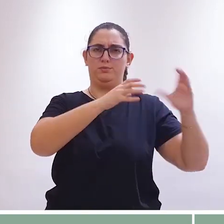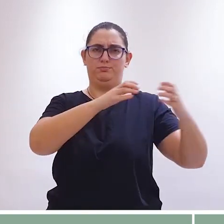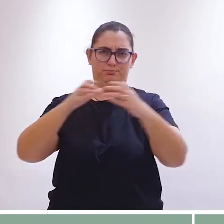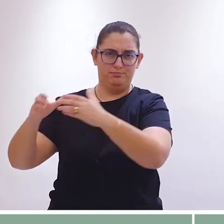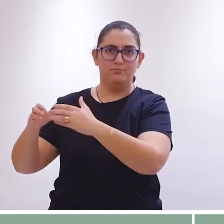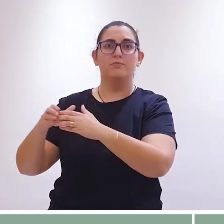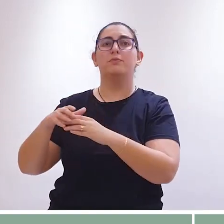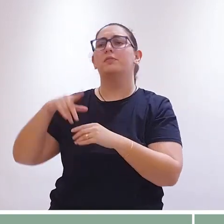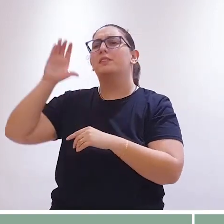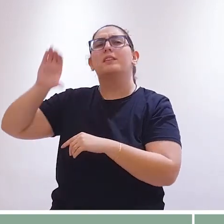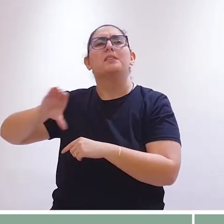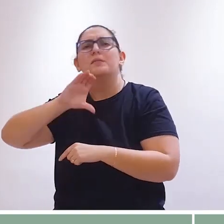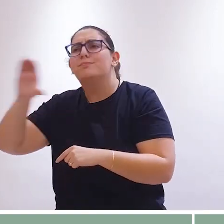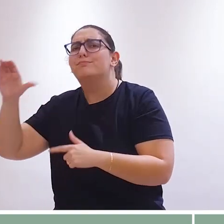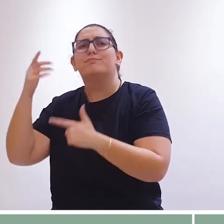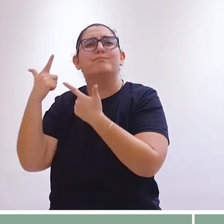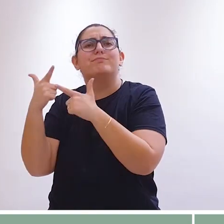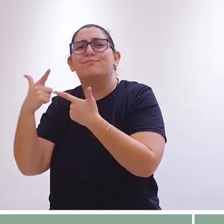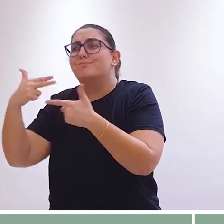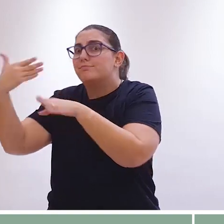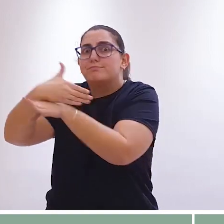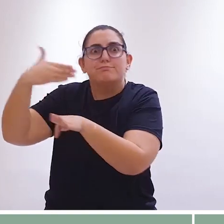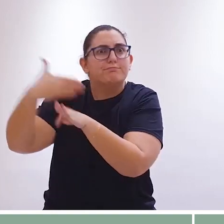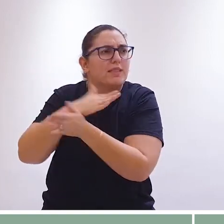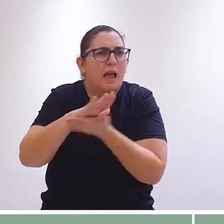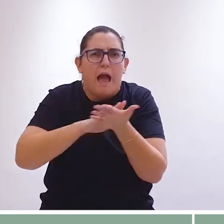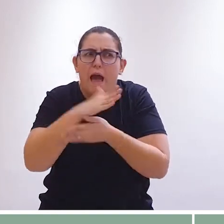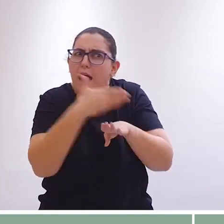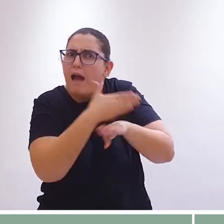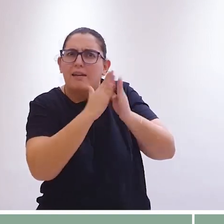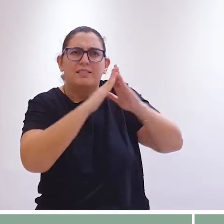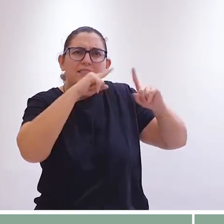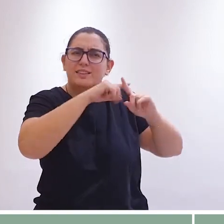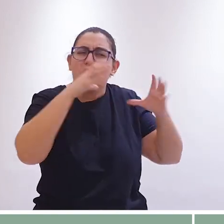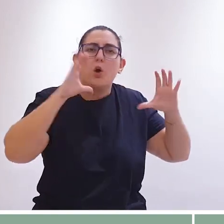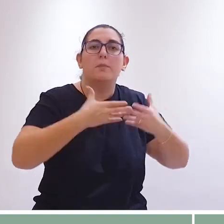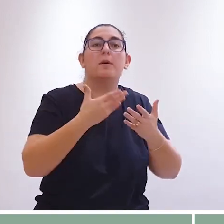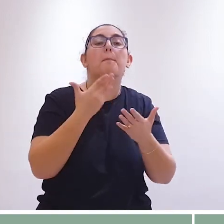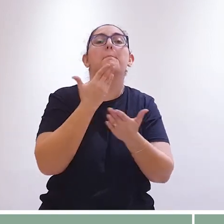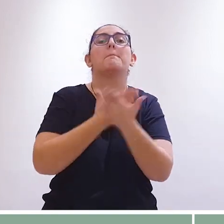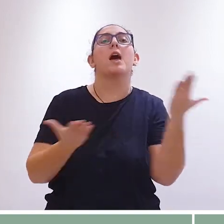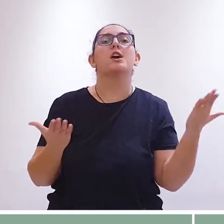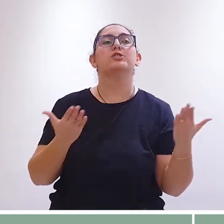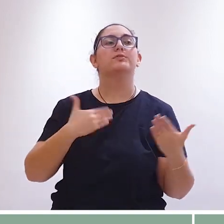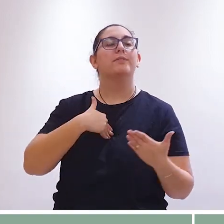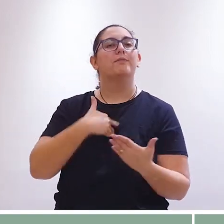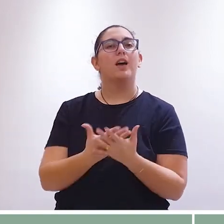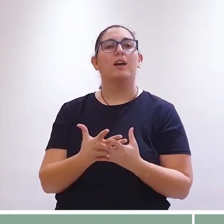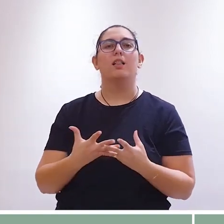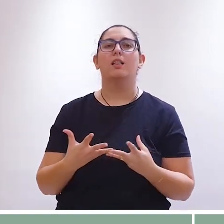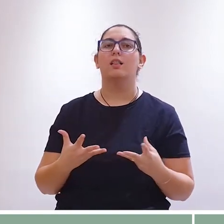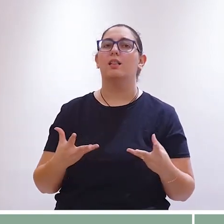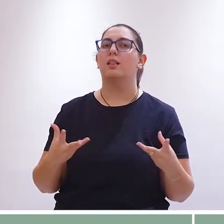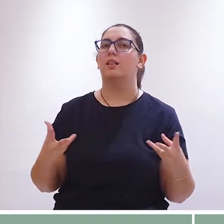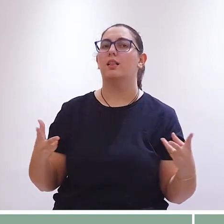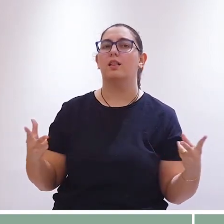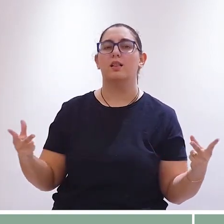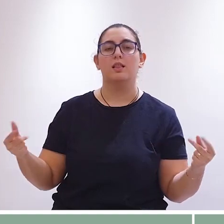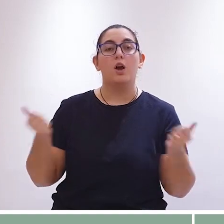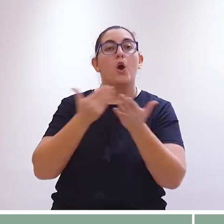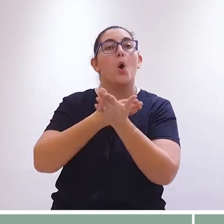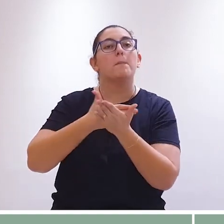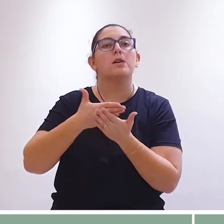Católicos que não participam de uma comunidade perdem aos poucos o interesse pela fé, pela prática da fé.